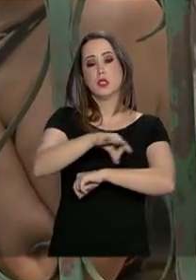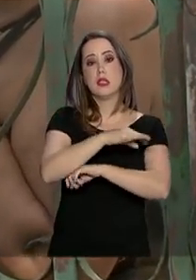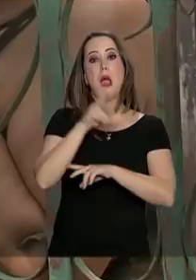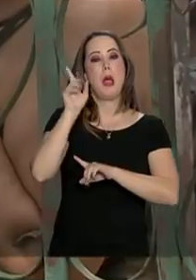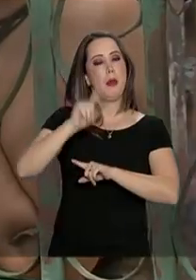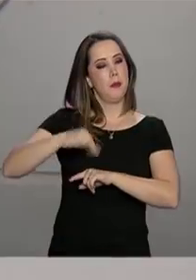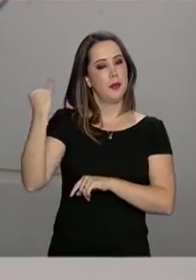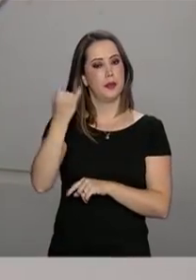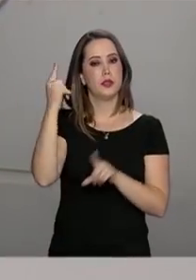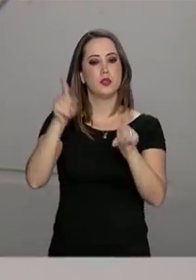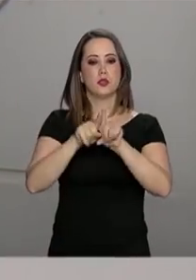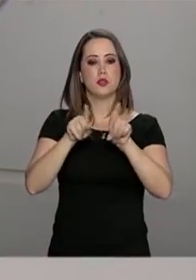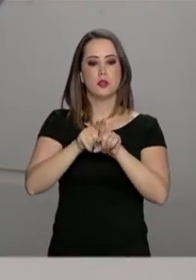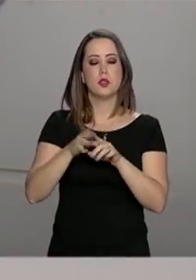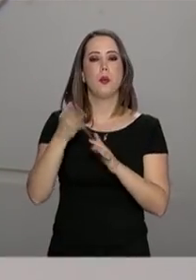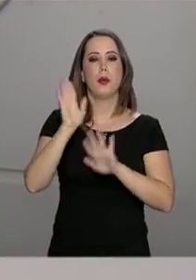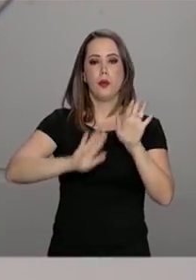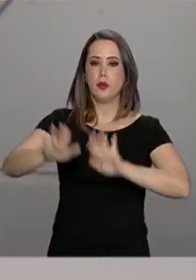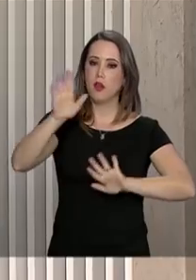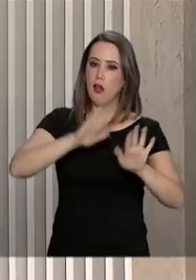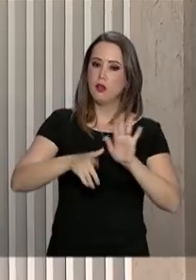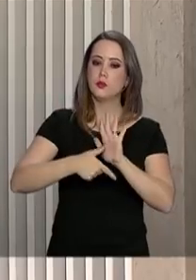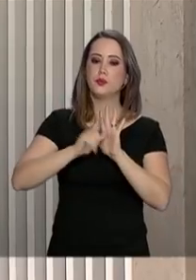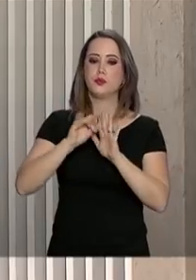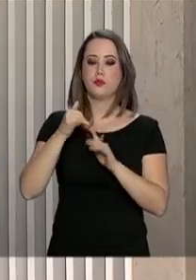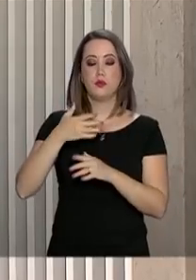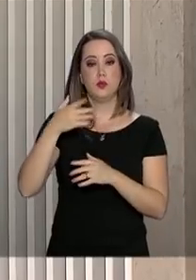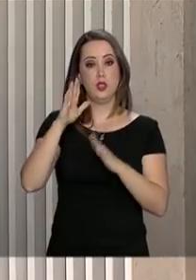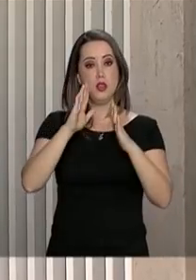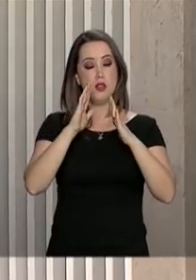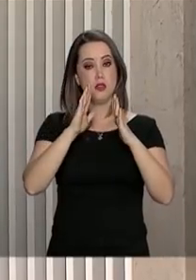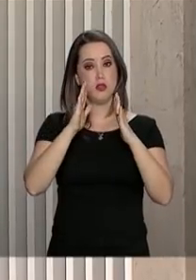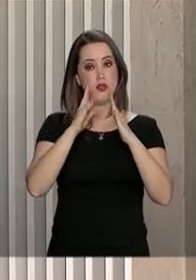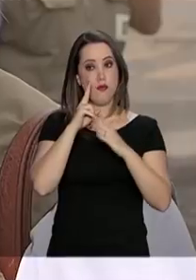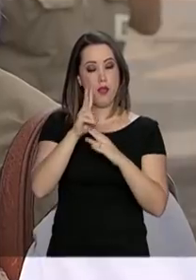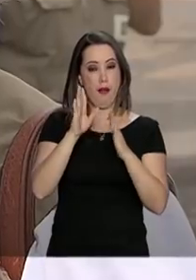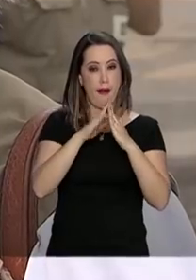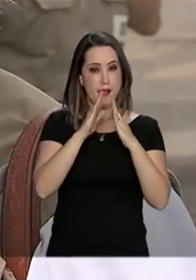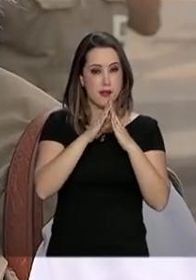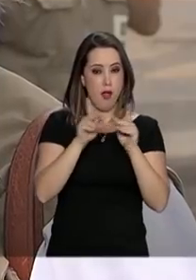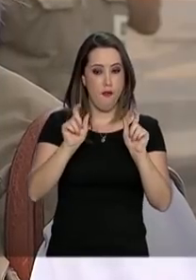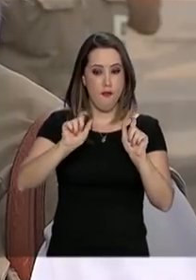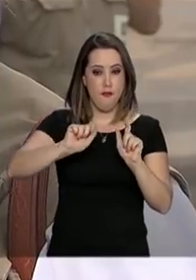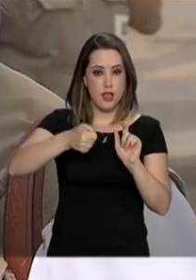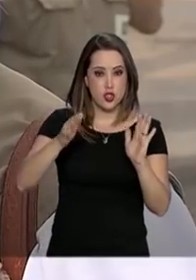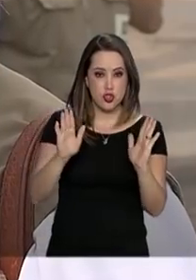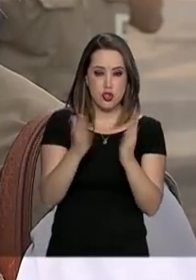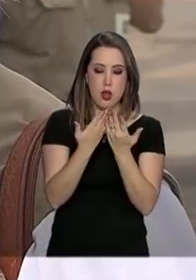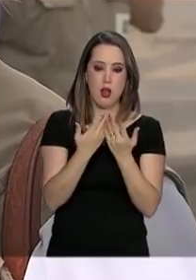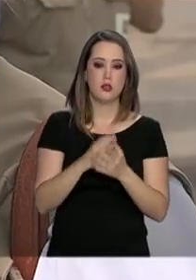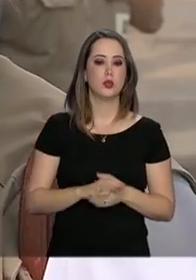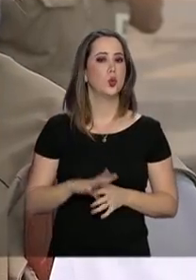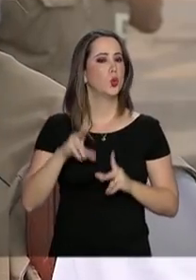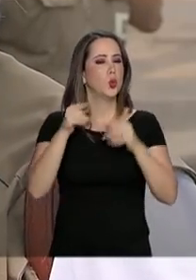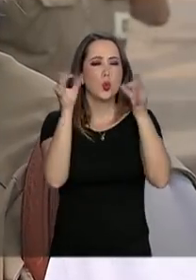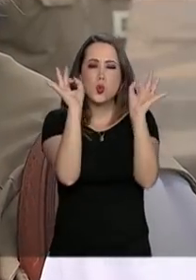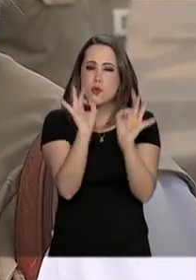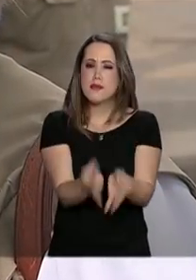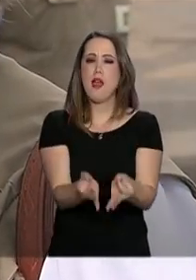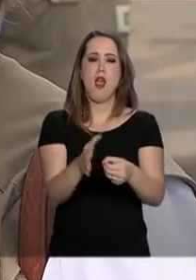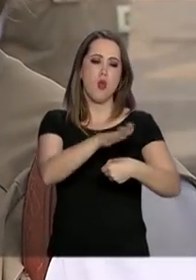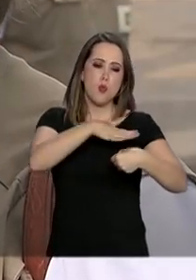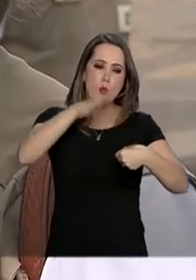é importante também tomar alguns cuidados com a casa que vai ficar fechada. Deixar todos os tambores fechadinhos,